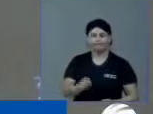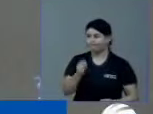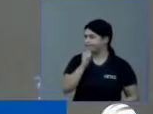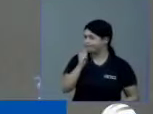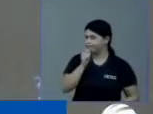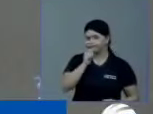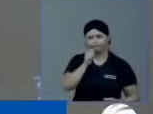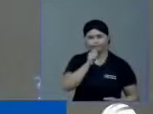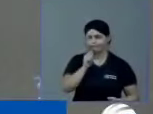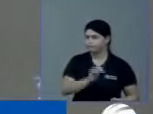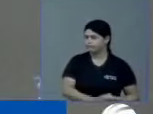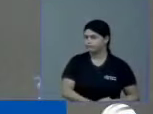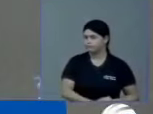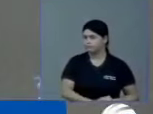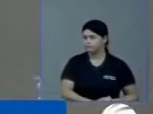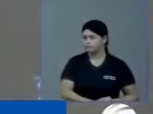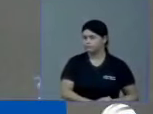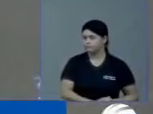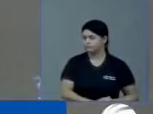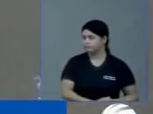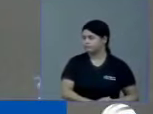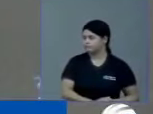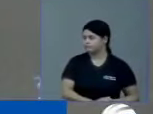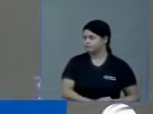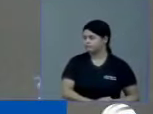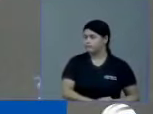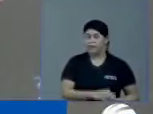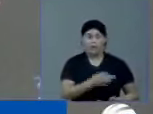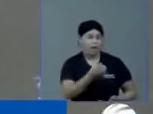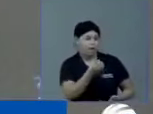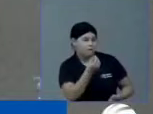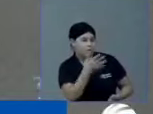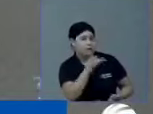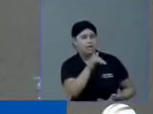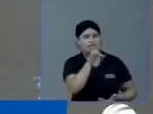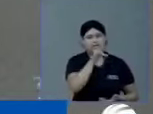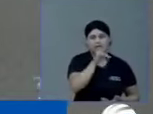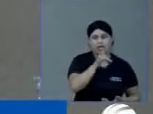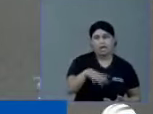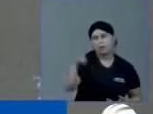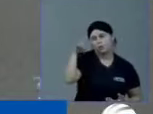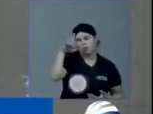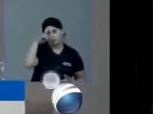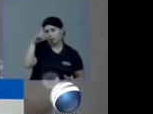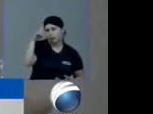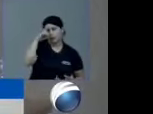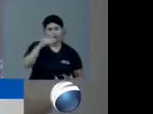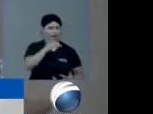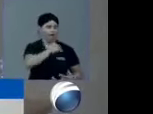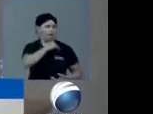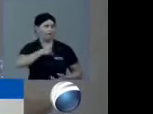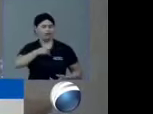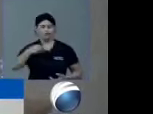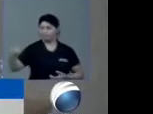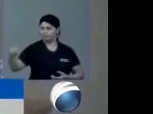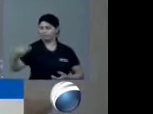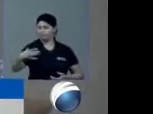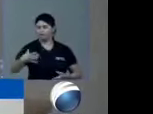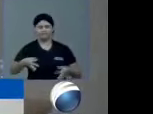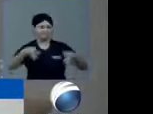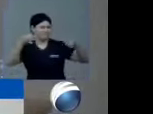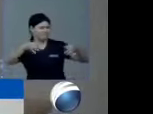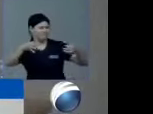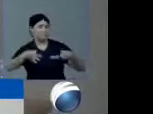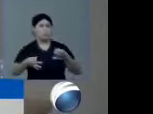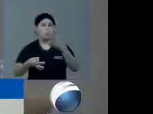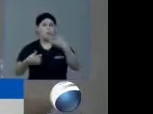Não adianta, é muito bom a gente inaugurar todo dia a unidade de saúde, é maravilhoso, e eu fico